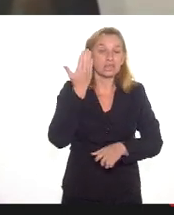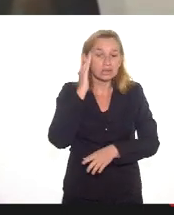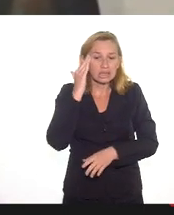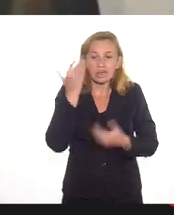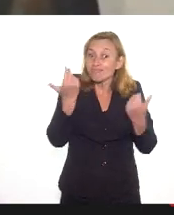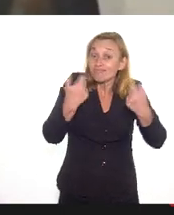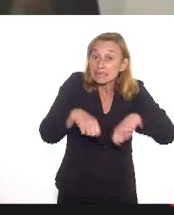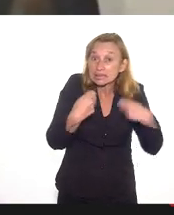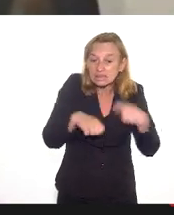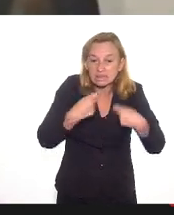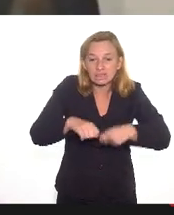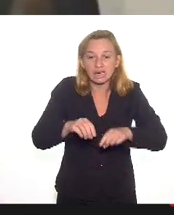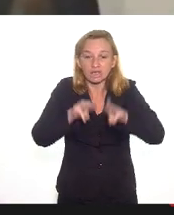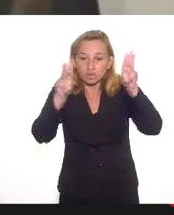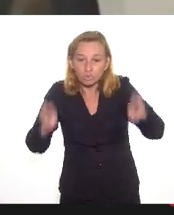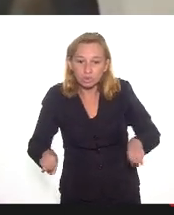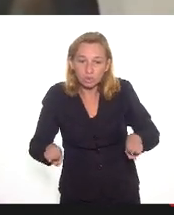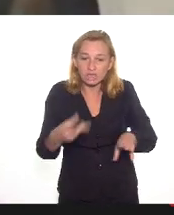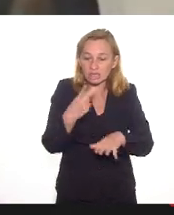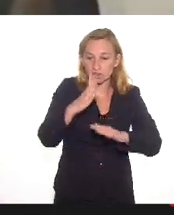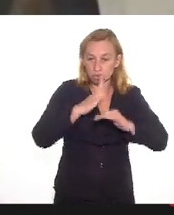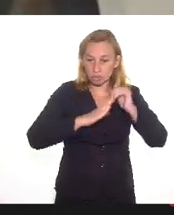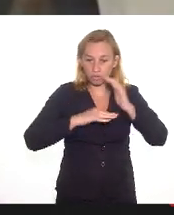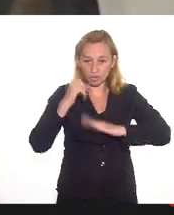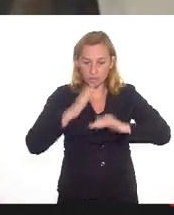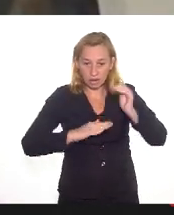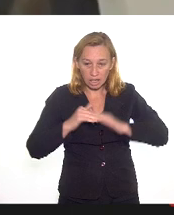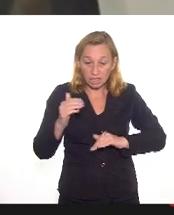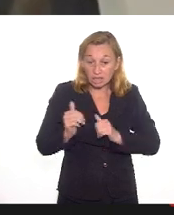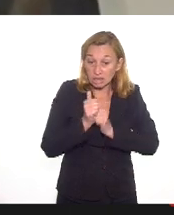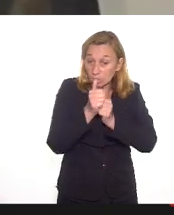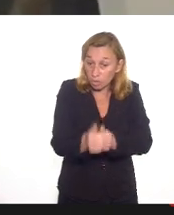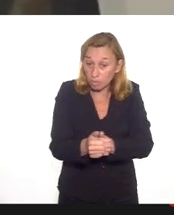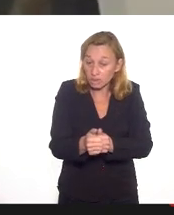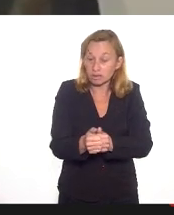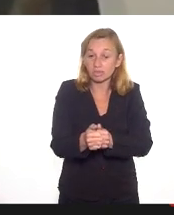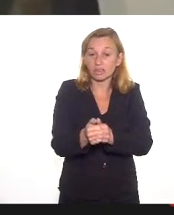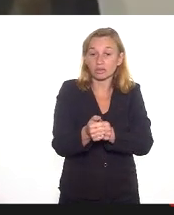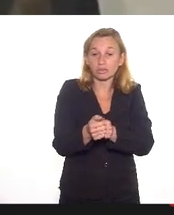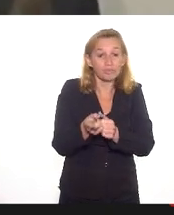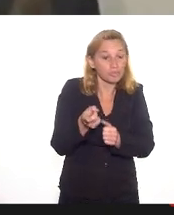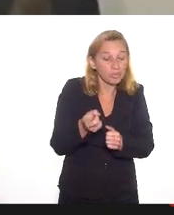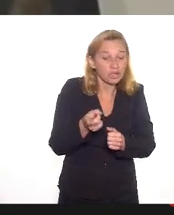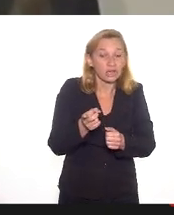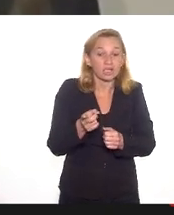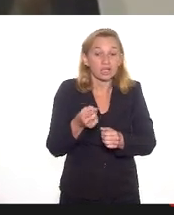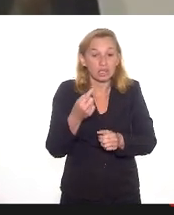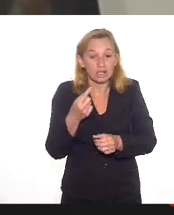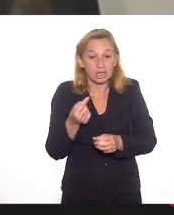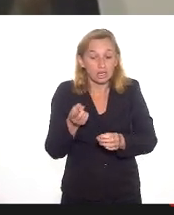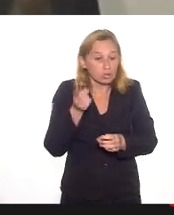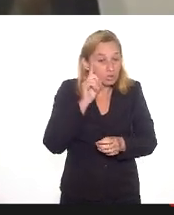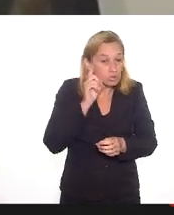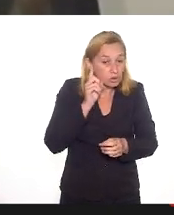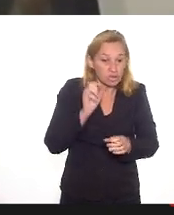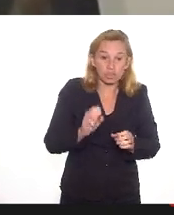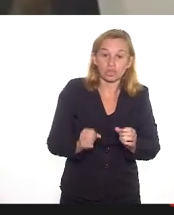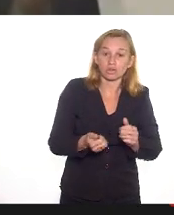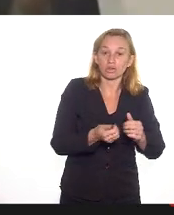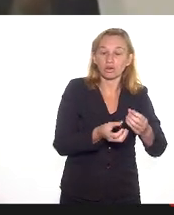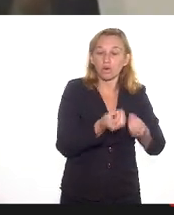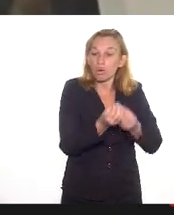as necessidades dos museus e seus profissionais profissionais nesse acompanhamento constante que promovemos. Oficinas,